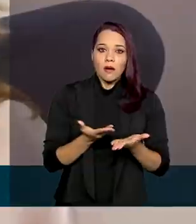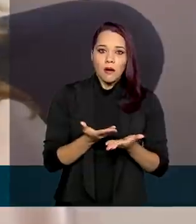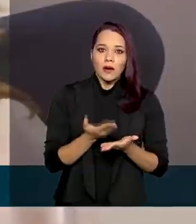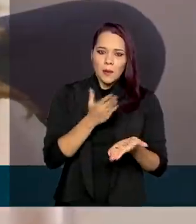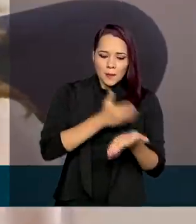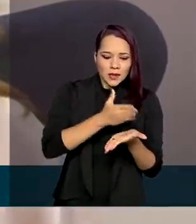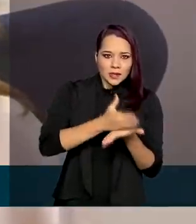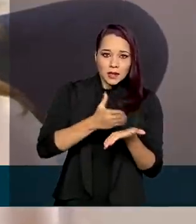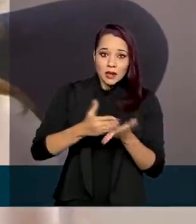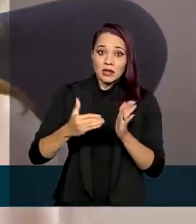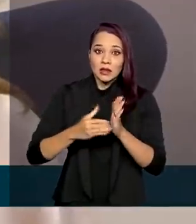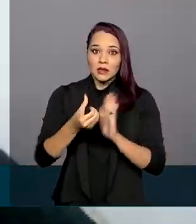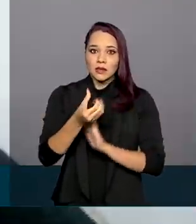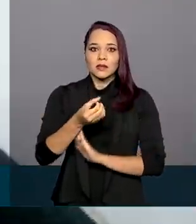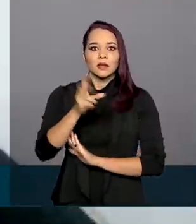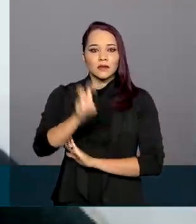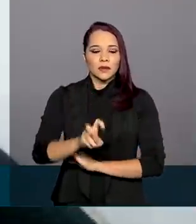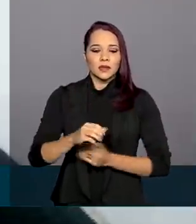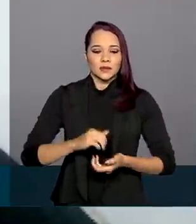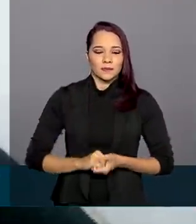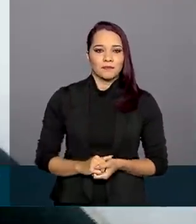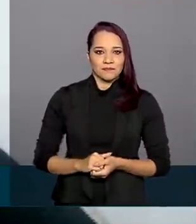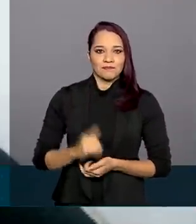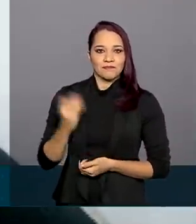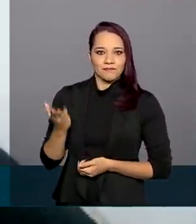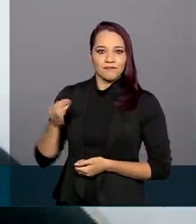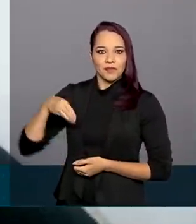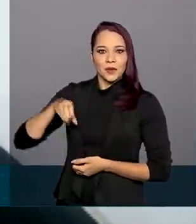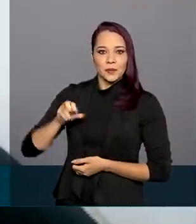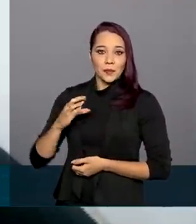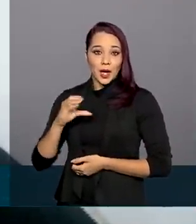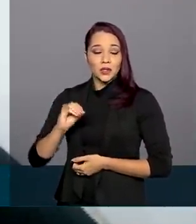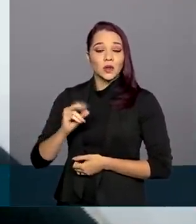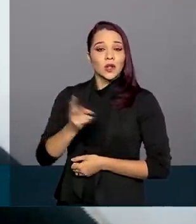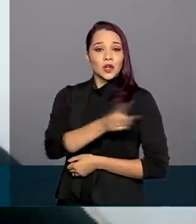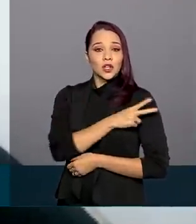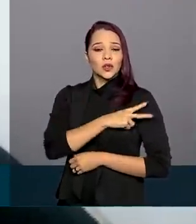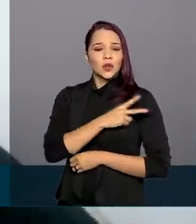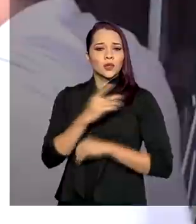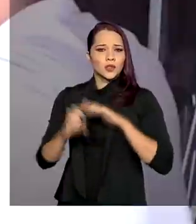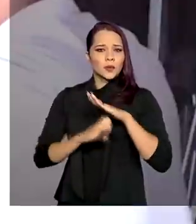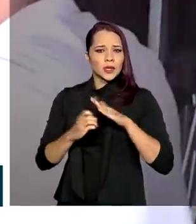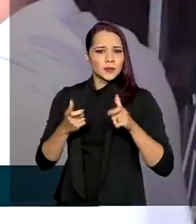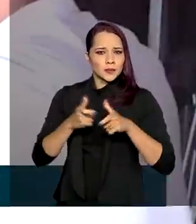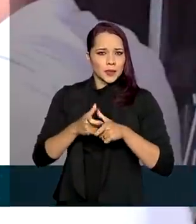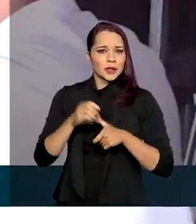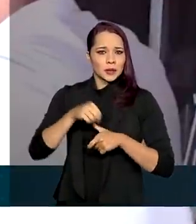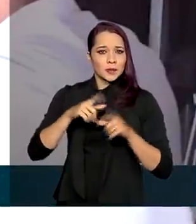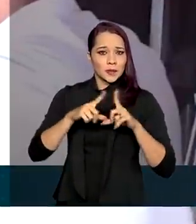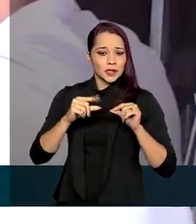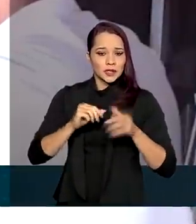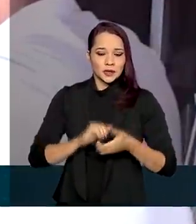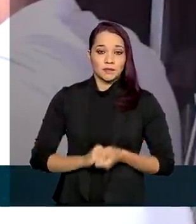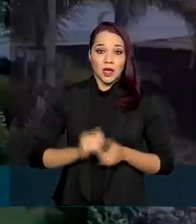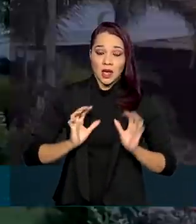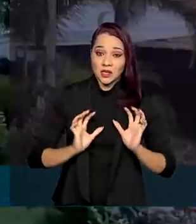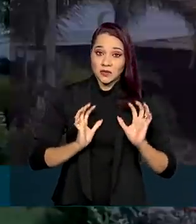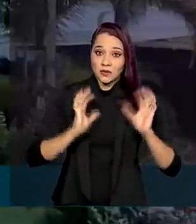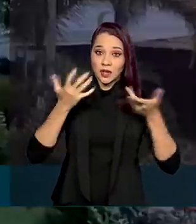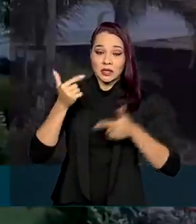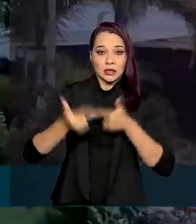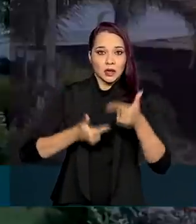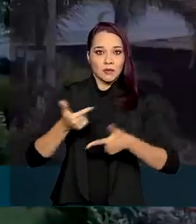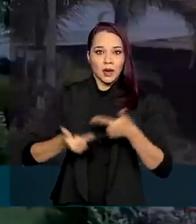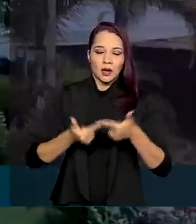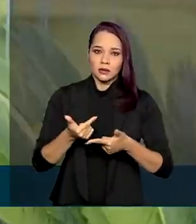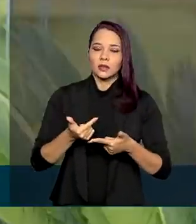parcelando em até 60 vezes. Márcio é dono de uma pequena empresa em Brasília. O segmento de festas em que atua